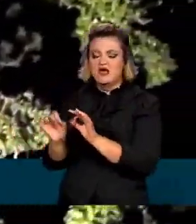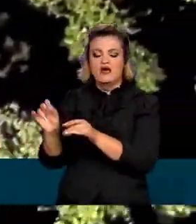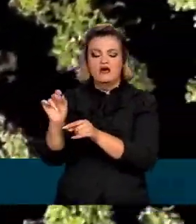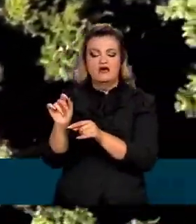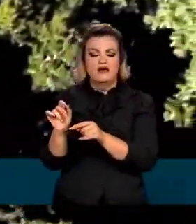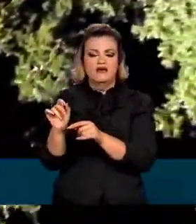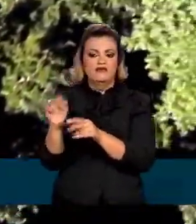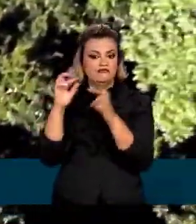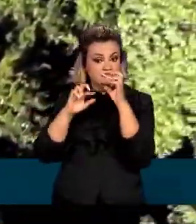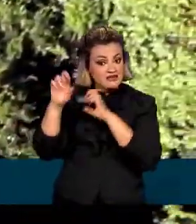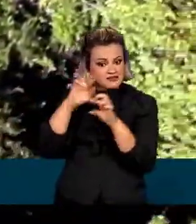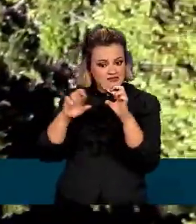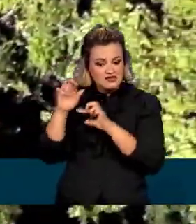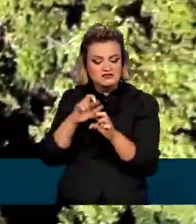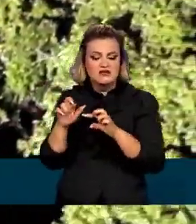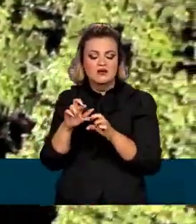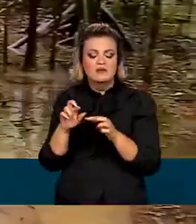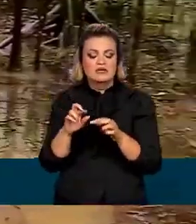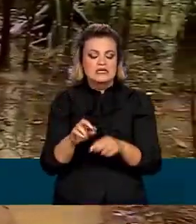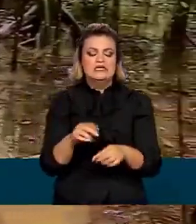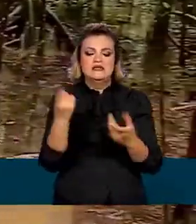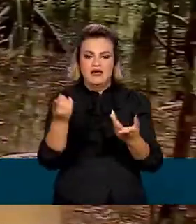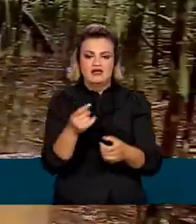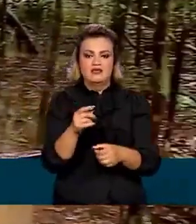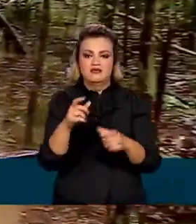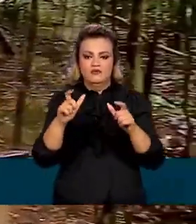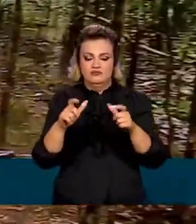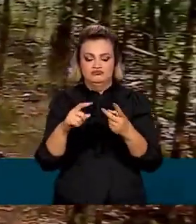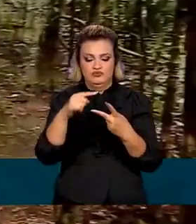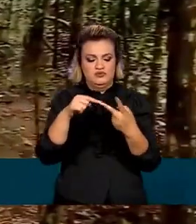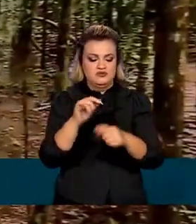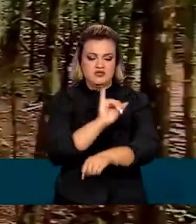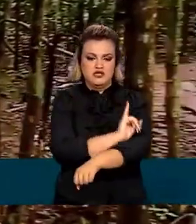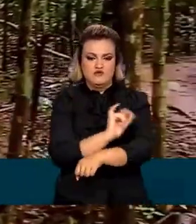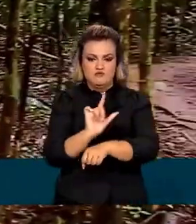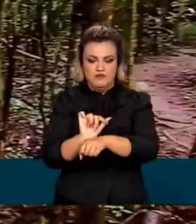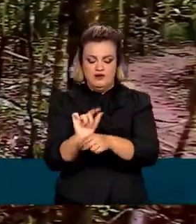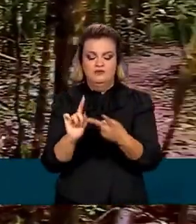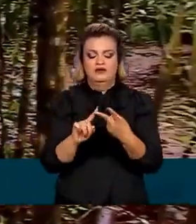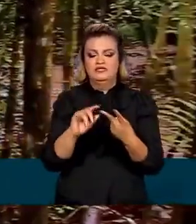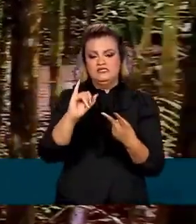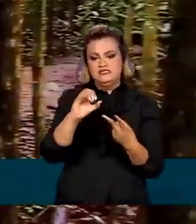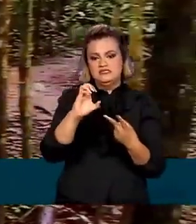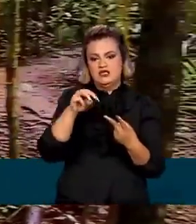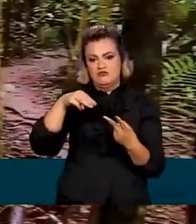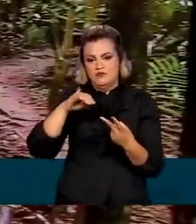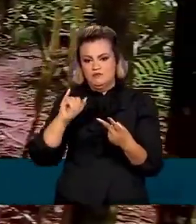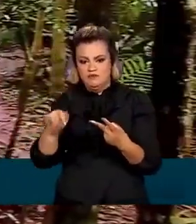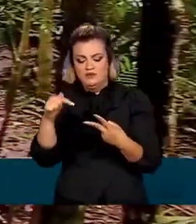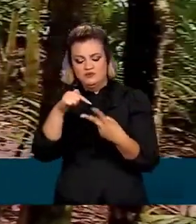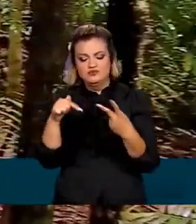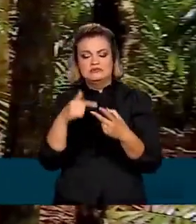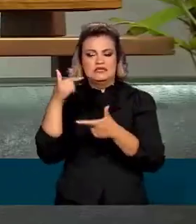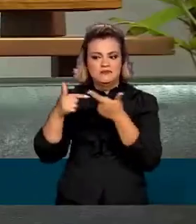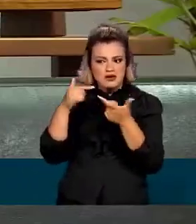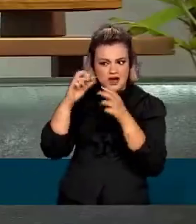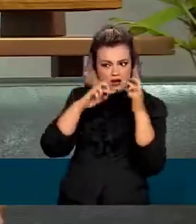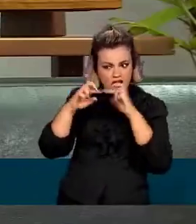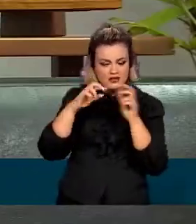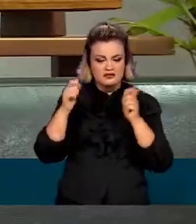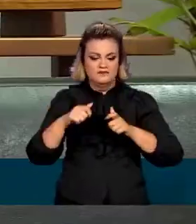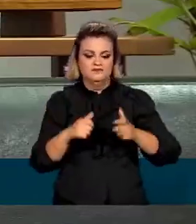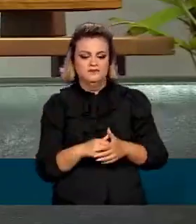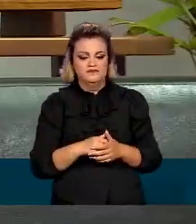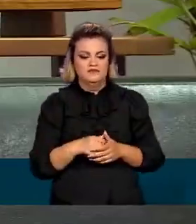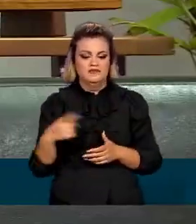ambiental e permitir que o IBAMA e o ICMBio, por exemplo, tenham condições de retomar as operações. É